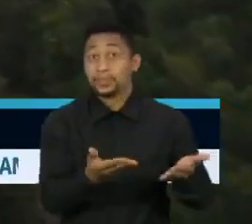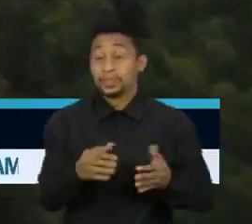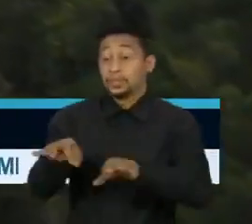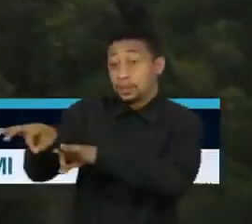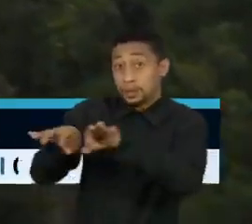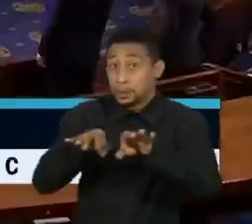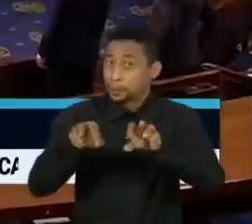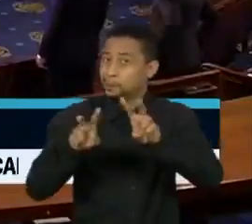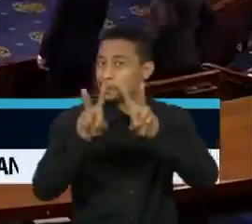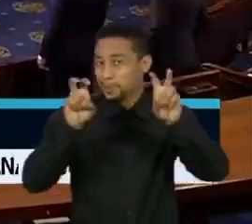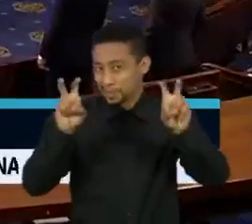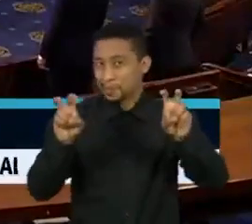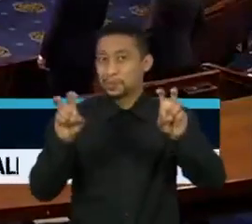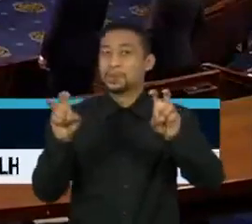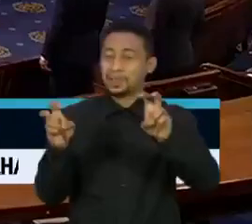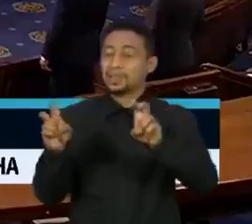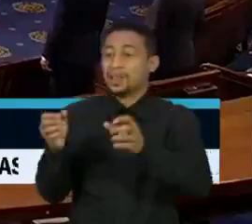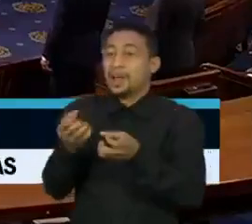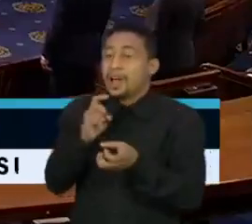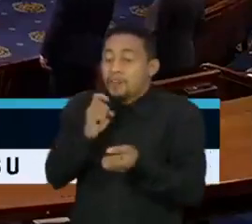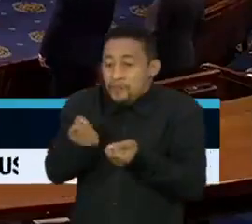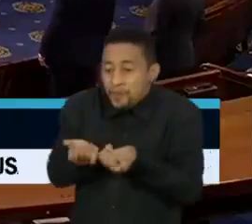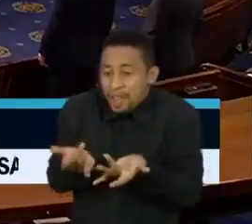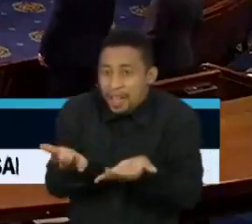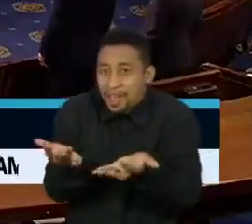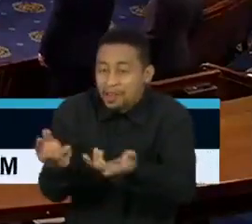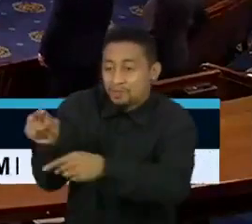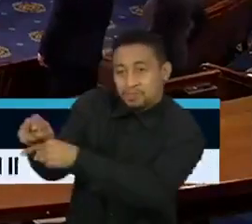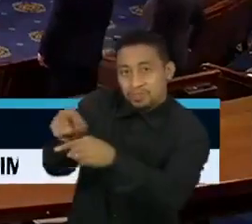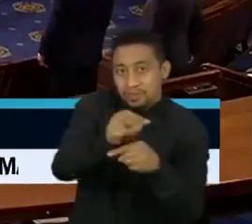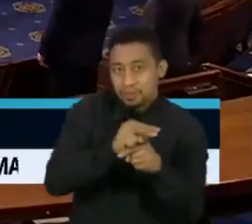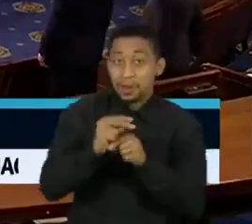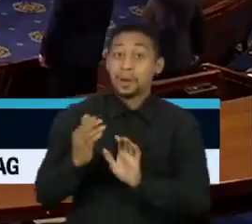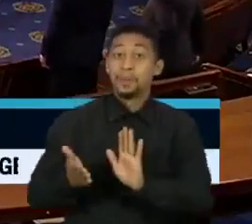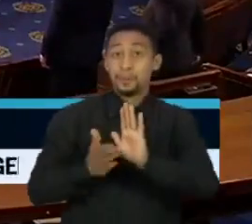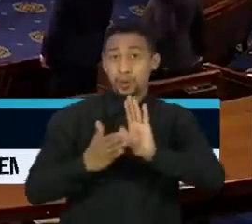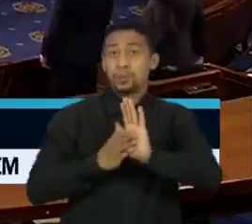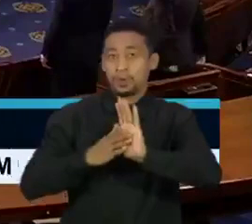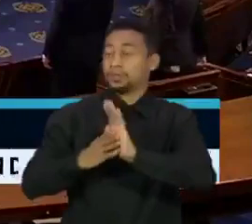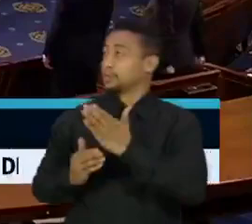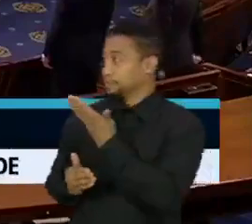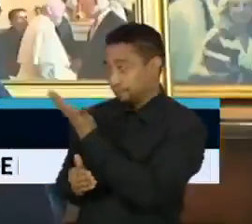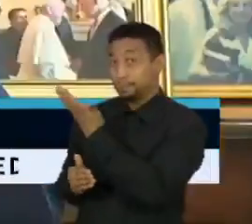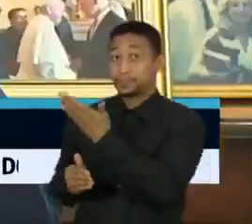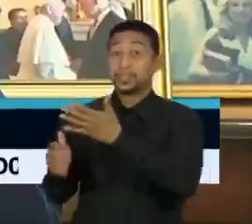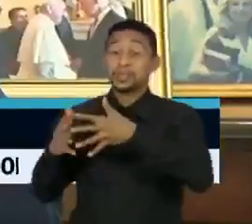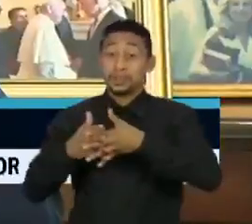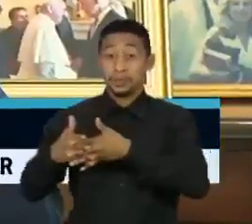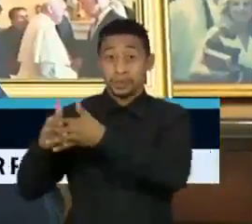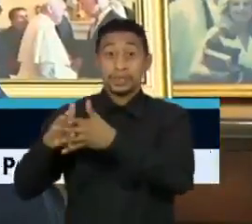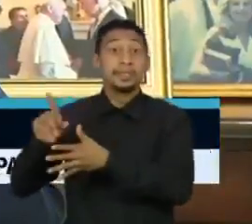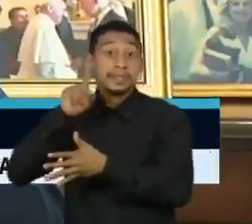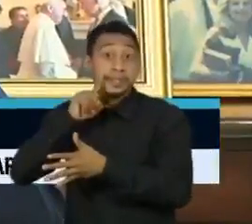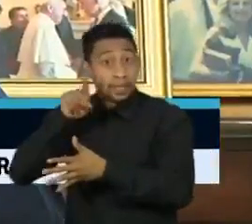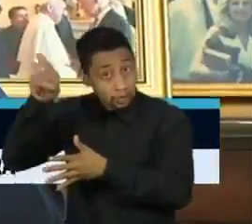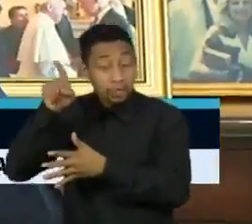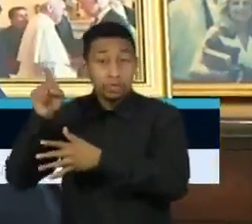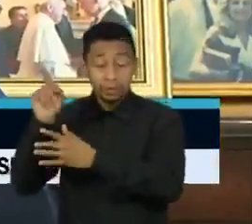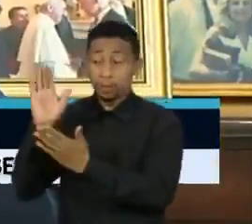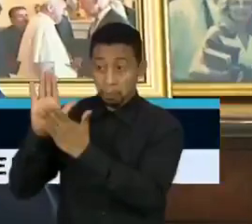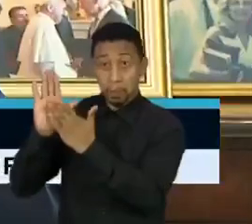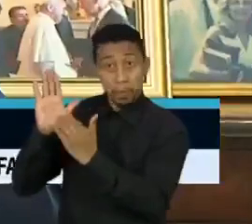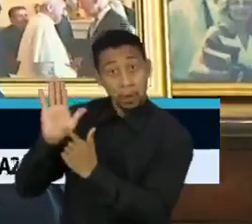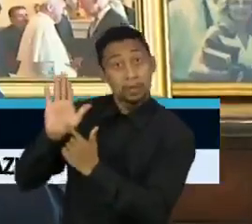nome dado ao programa, foi inspirado numa proposta produzida por congressistas dos Estados Unidos e encampada pelo